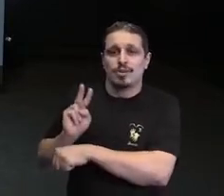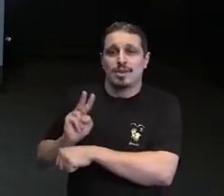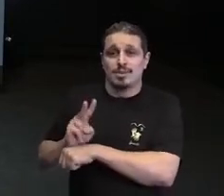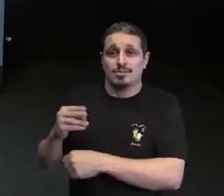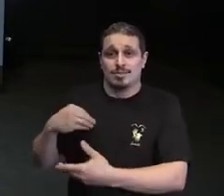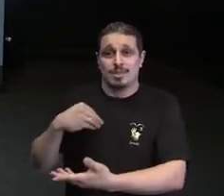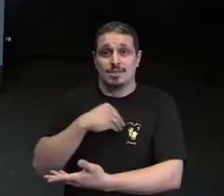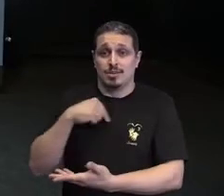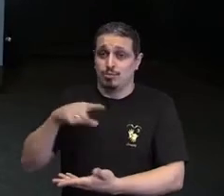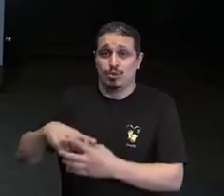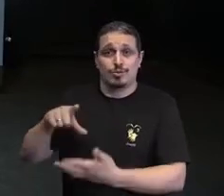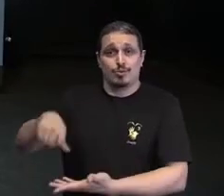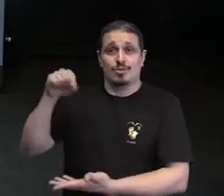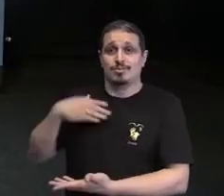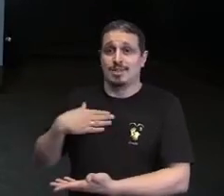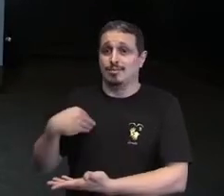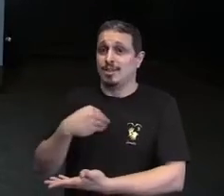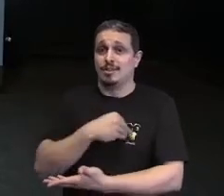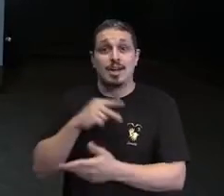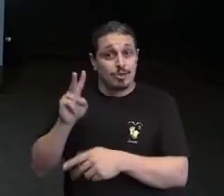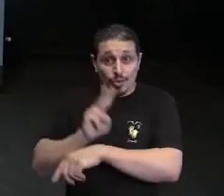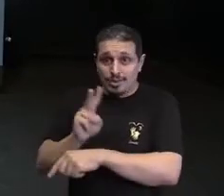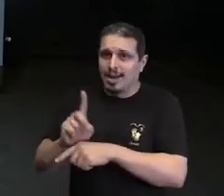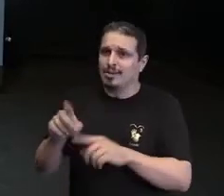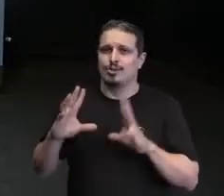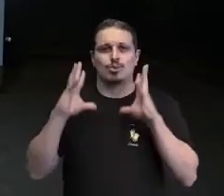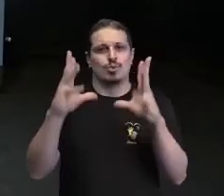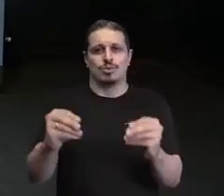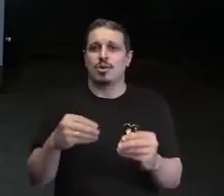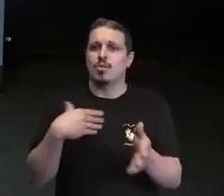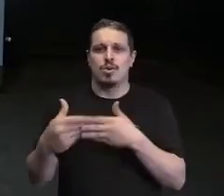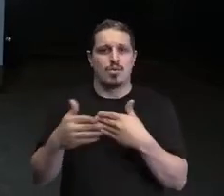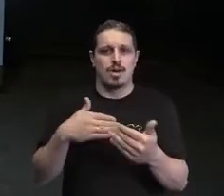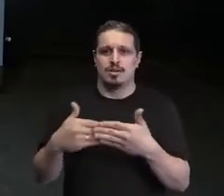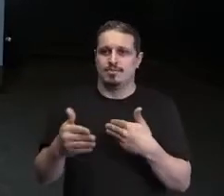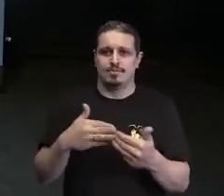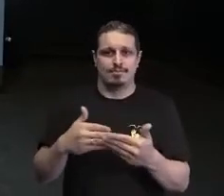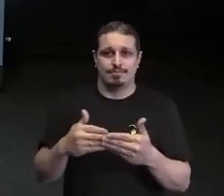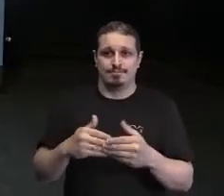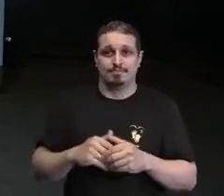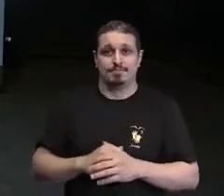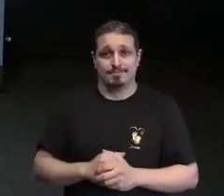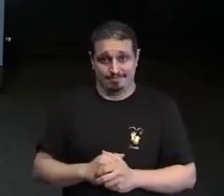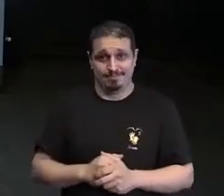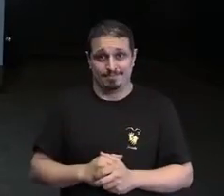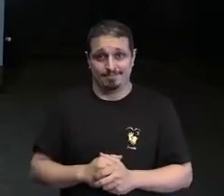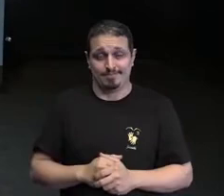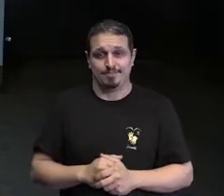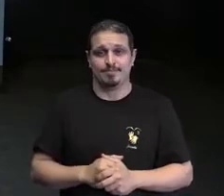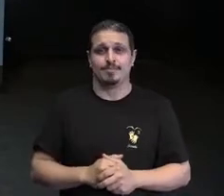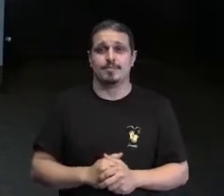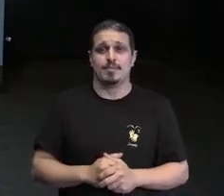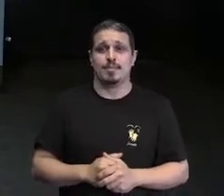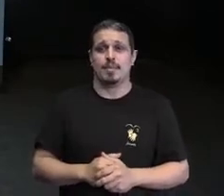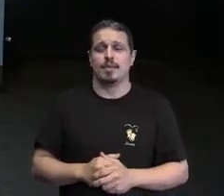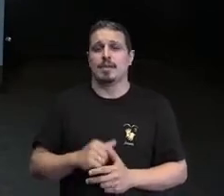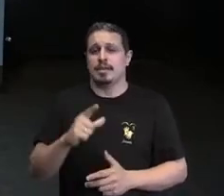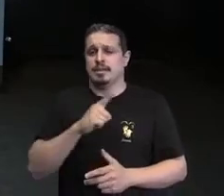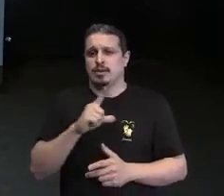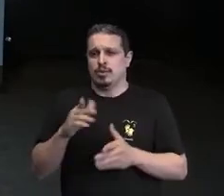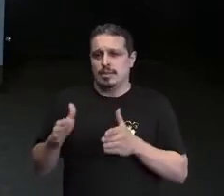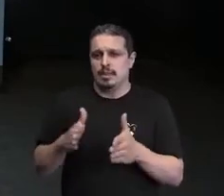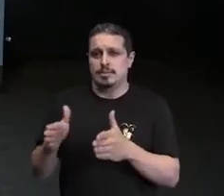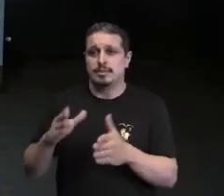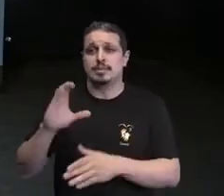cuidar de crianças. É cuidar de todas as crianças que precisam do seu cuidado. A jornada do cientista, a jornada do